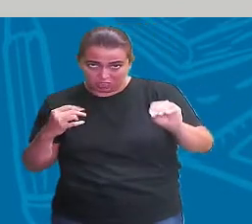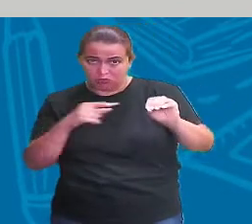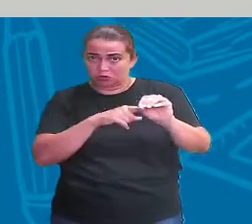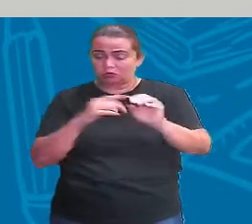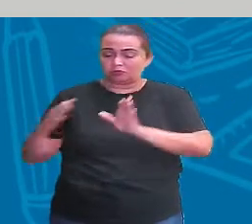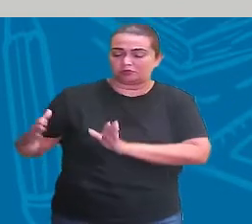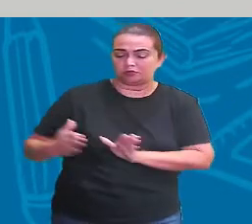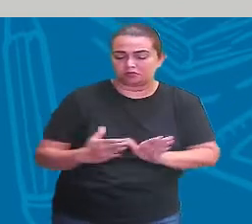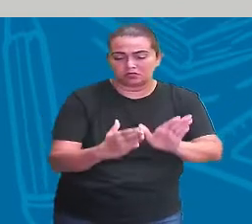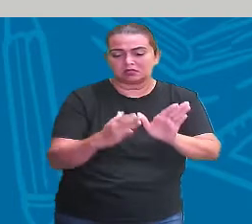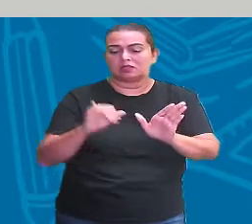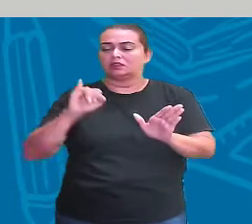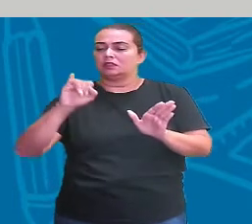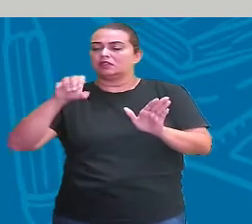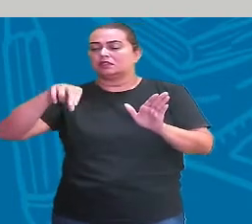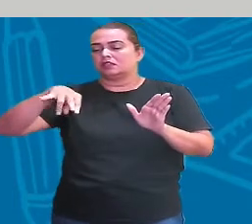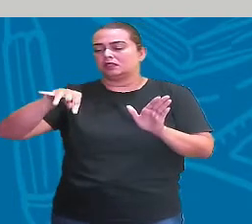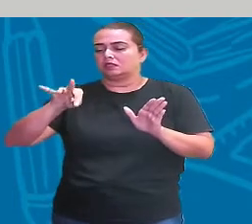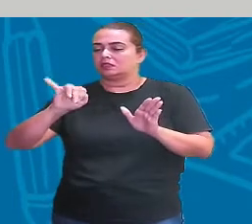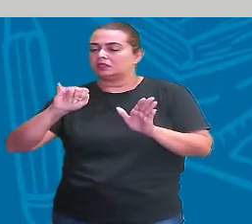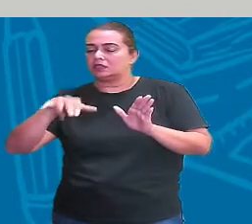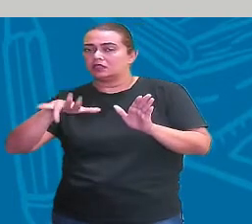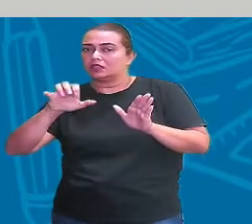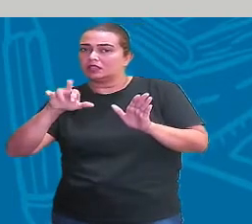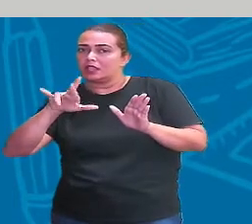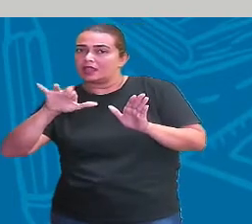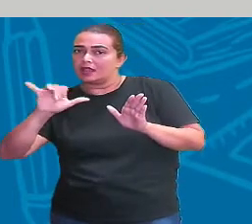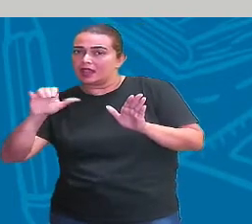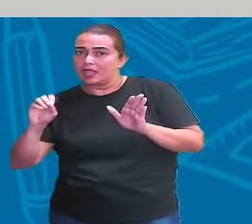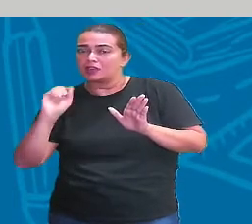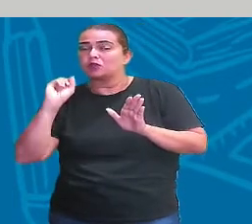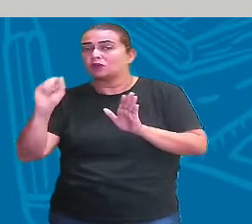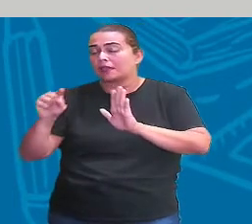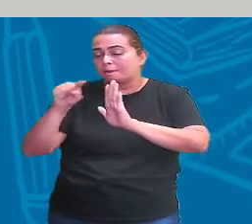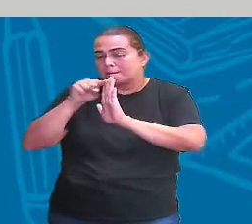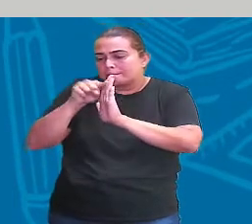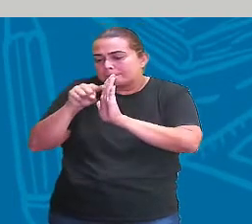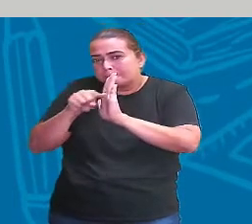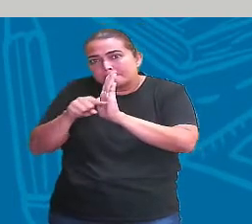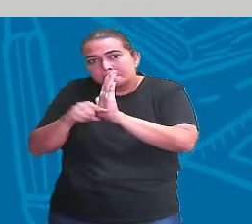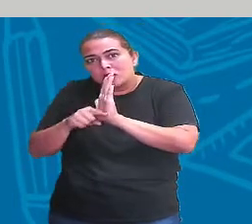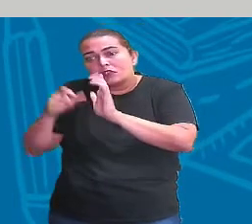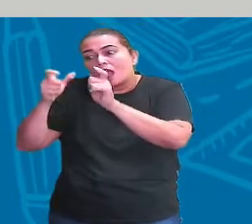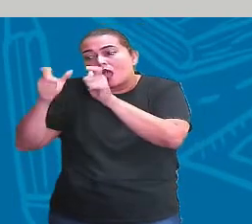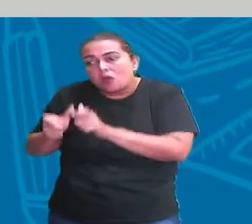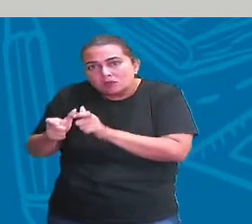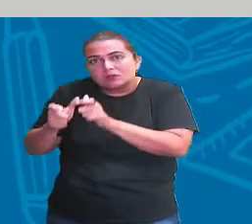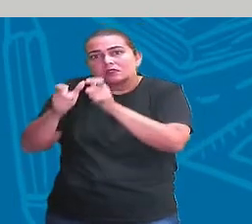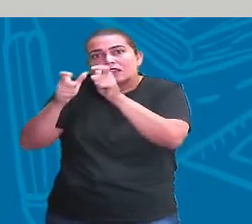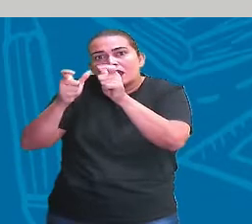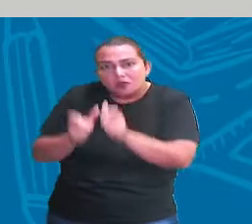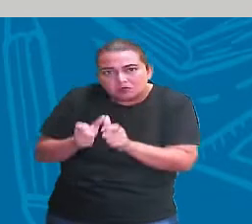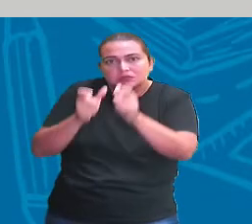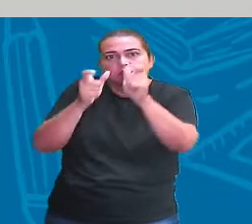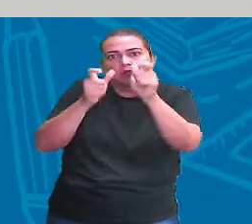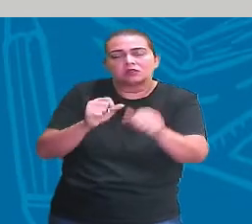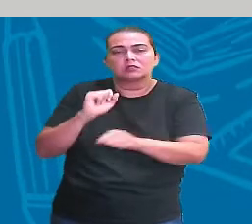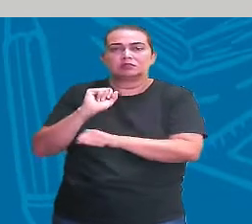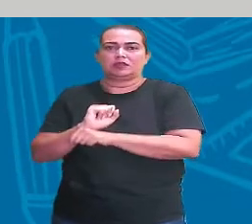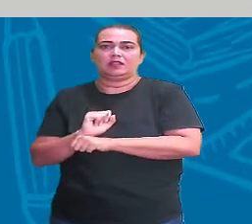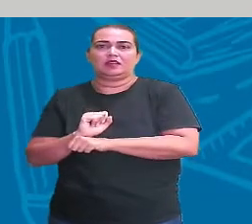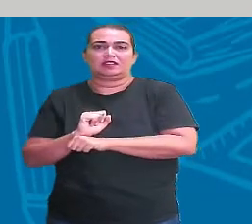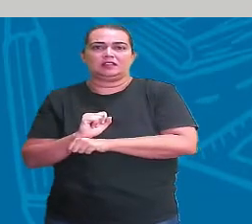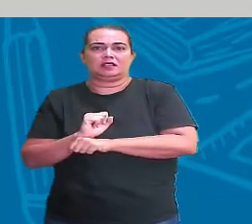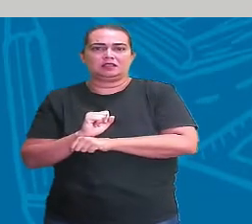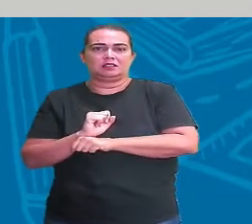pontos de referências mais específicos dentro do seu trajeto, tá certo? Porque o trajeto você pode simplesmente dizer, ah, eu